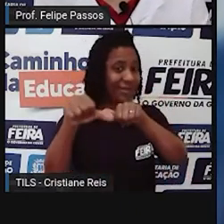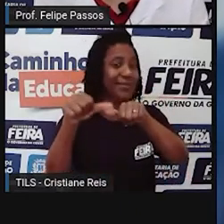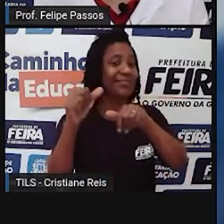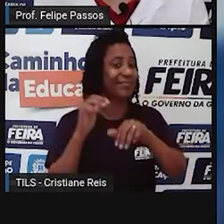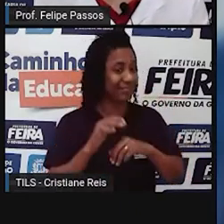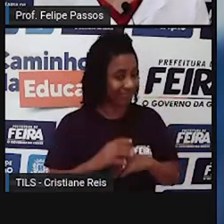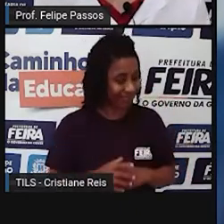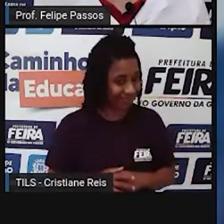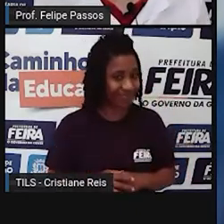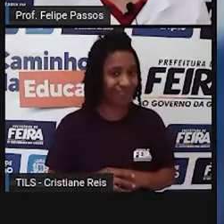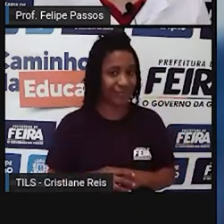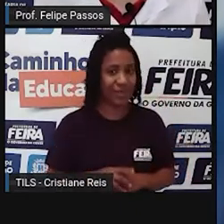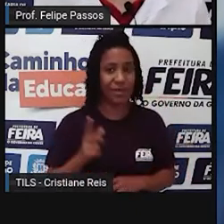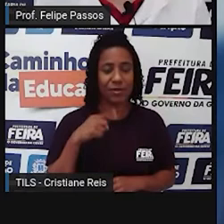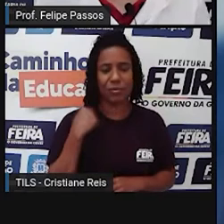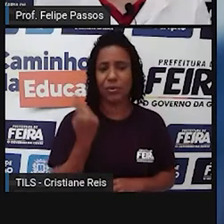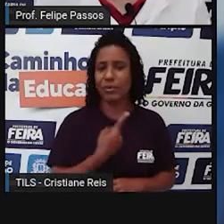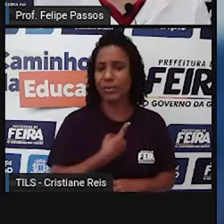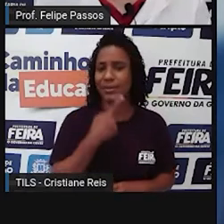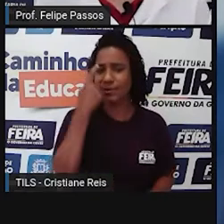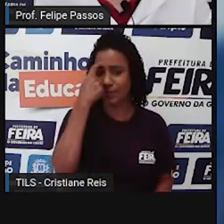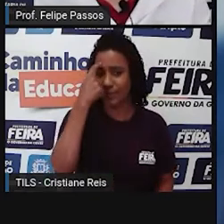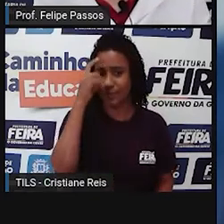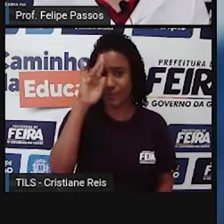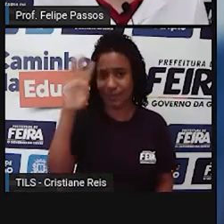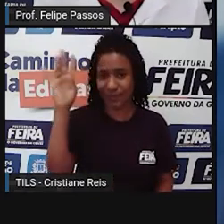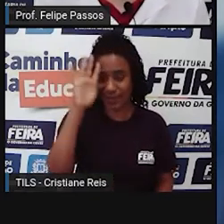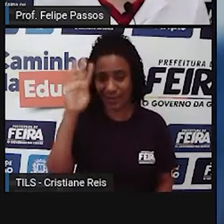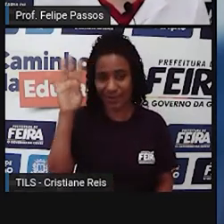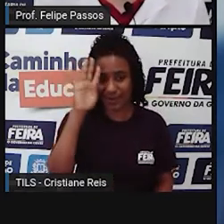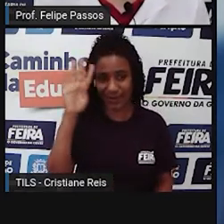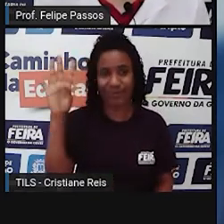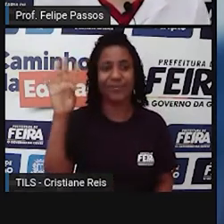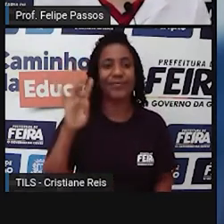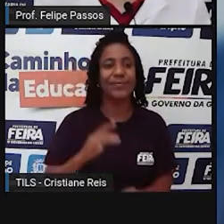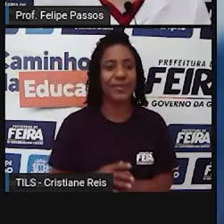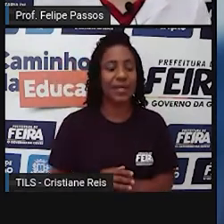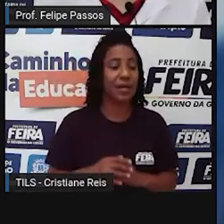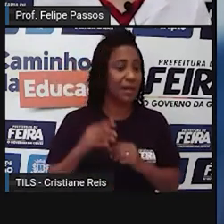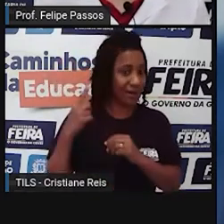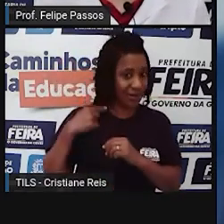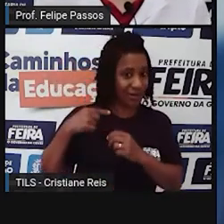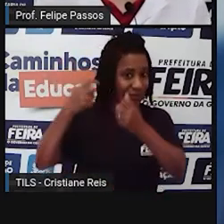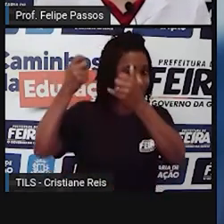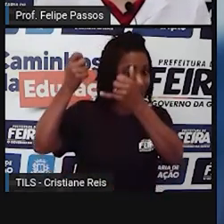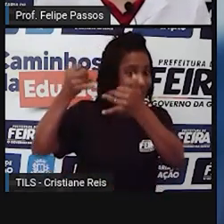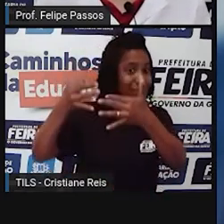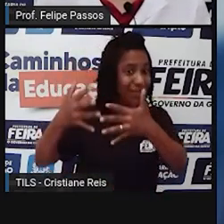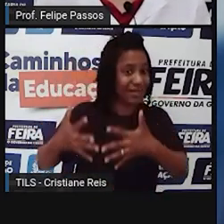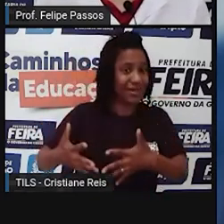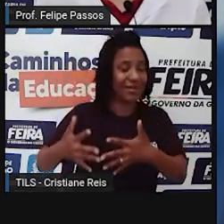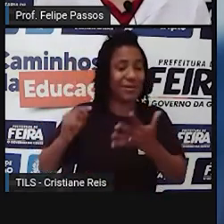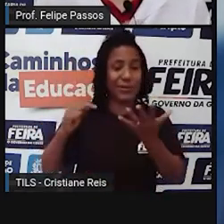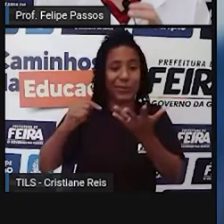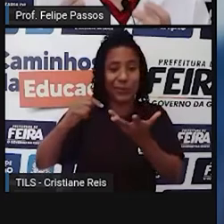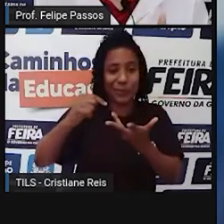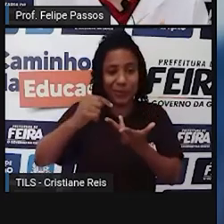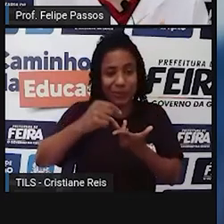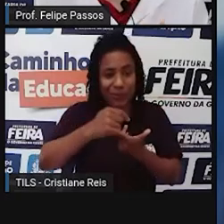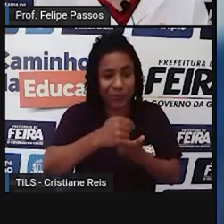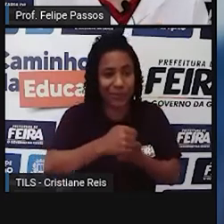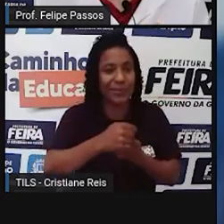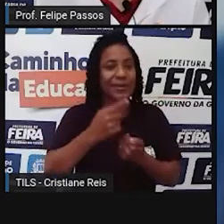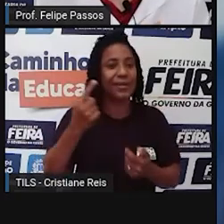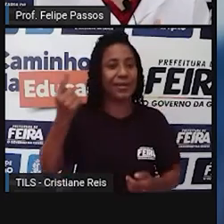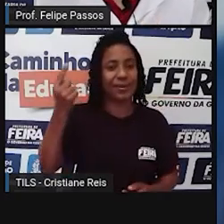a gente precisa refletir sobre isso. Veja que com tudo que eu falei agora, já dá para dizer que pensar